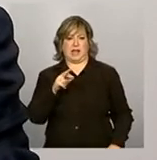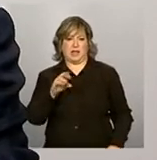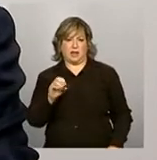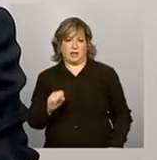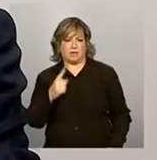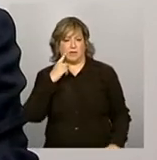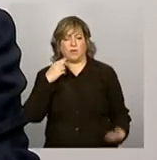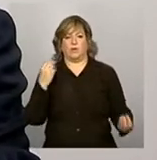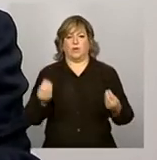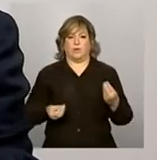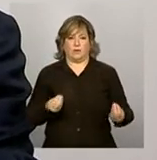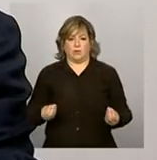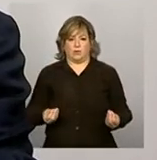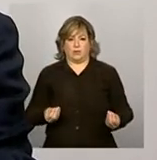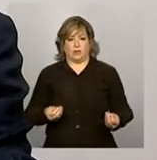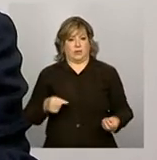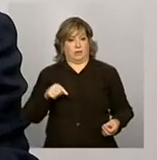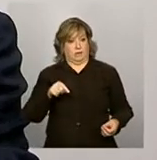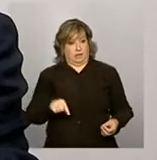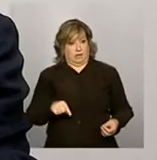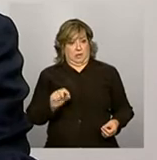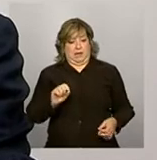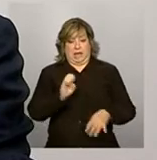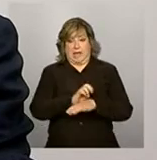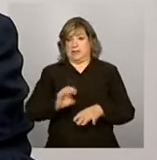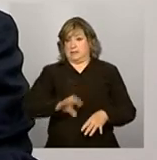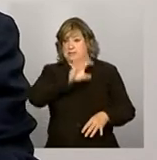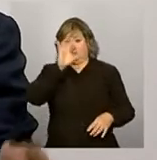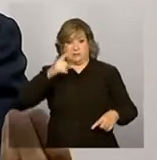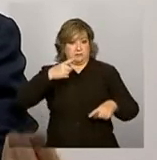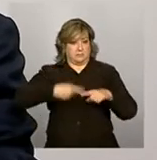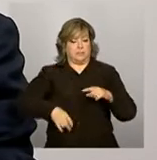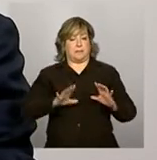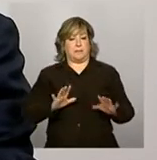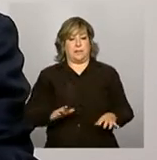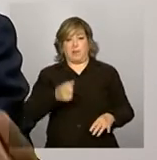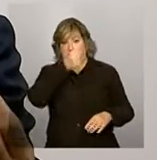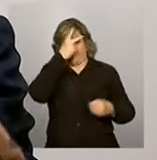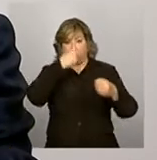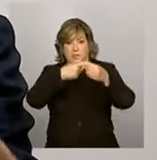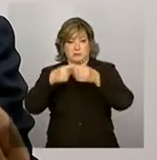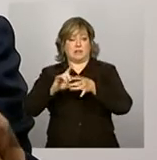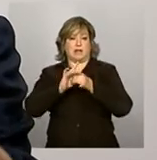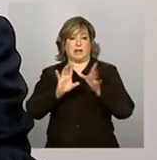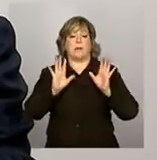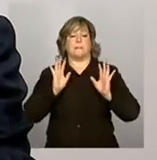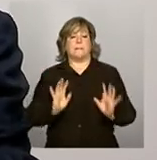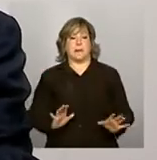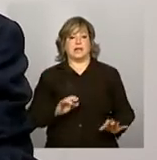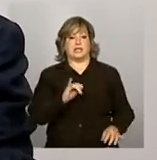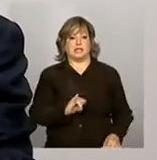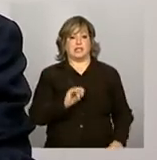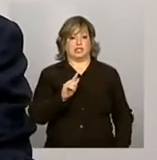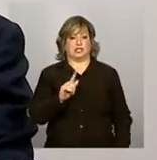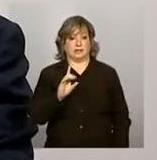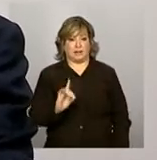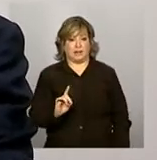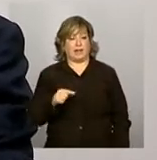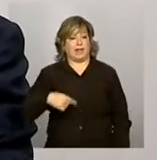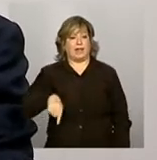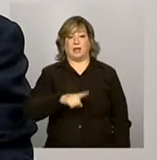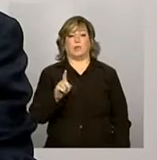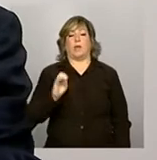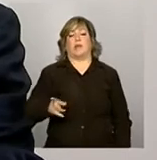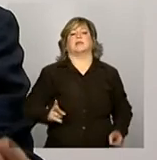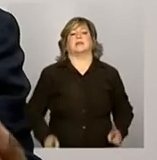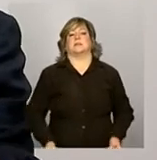estadual é vedado, no âmbito municipal, ainda que não seja vedado, nós devemos lembrar que os recursos do IGD, eles não são perenes.